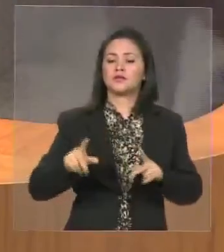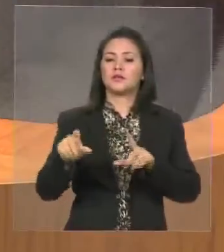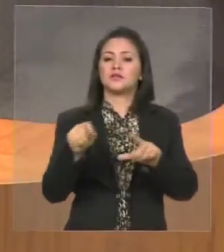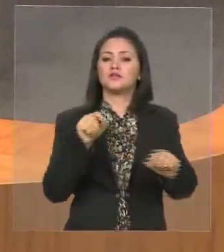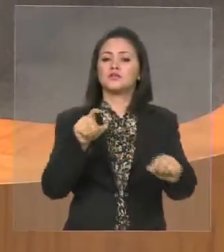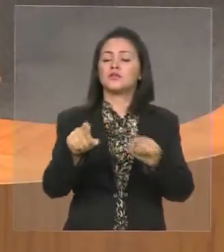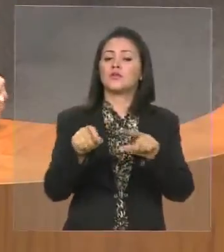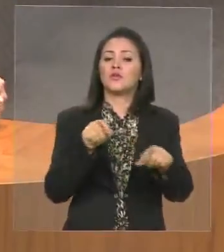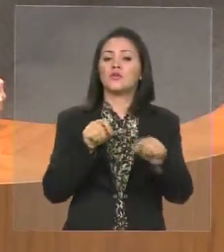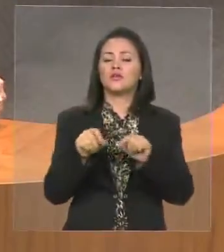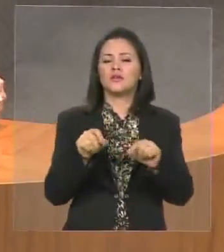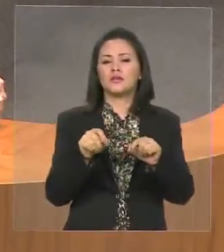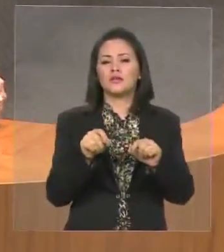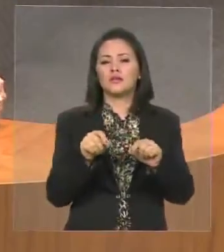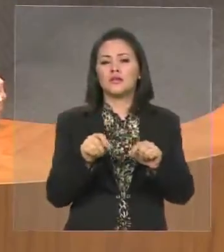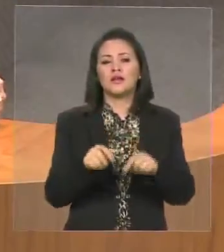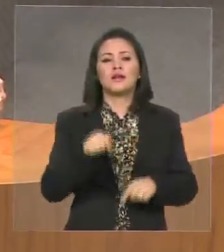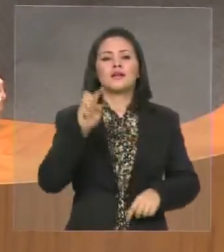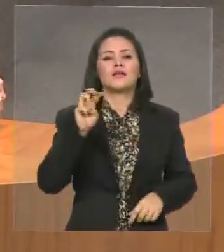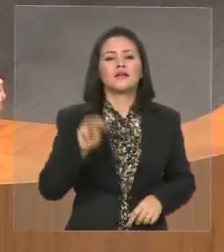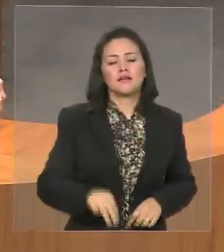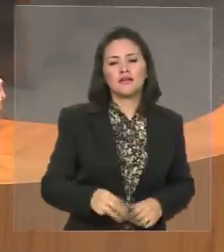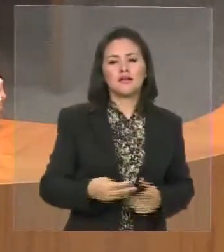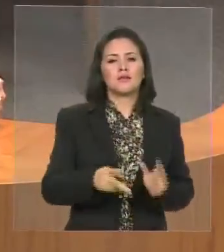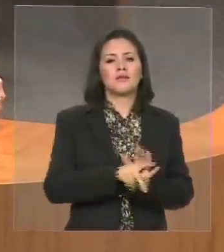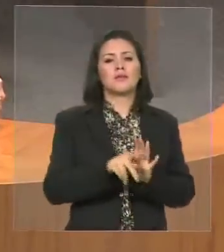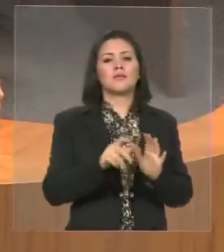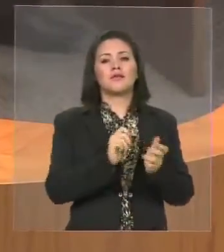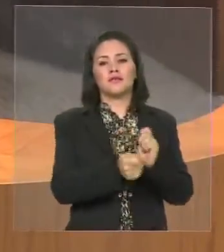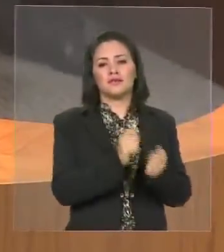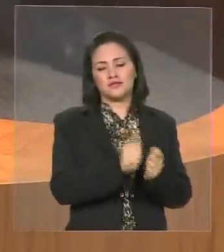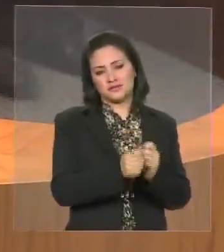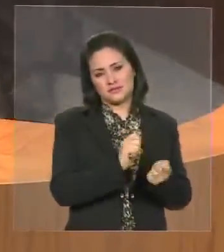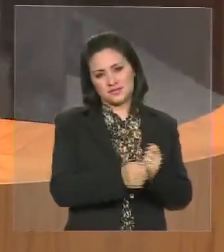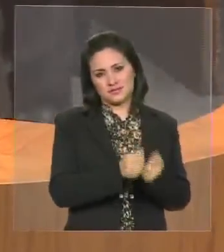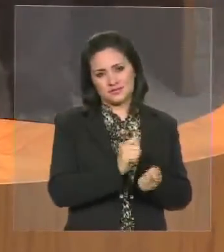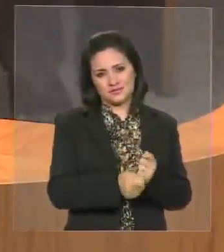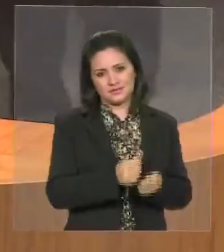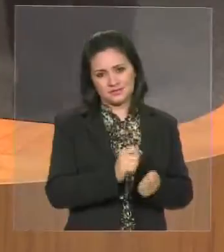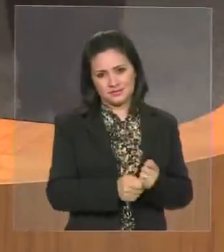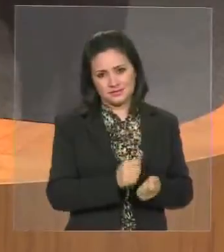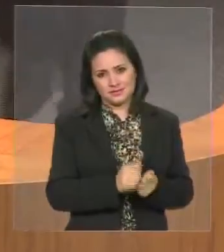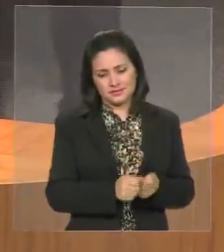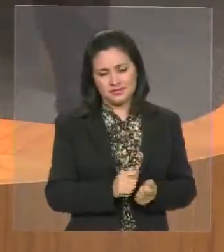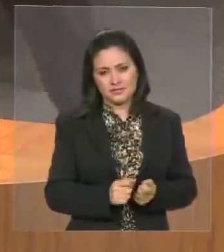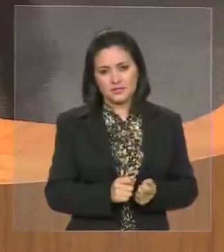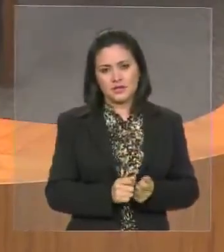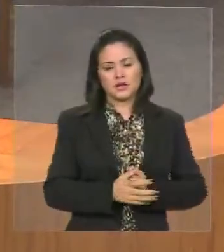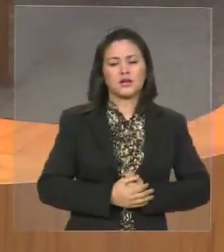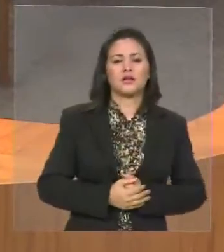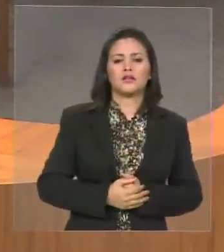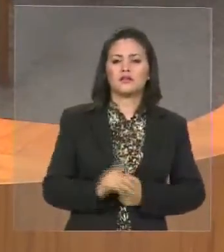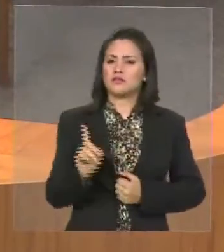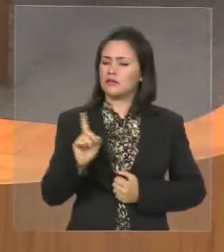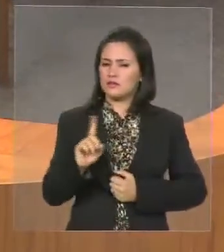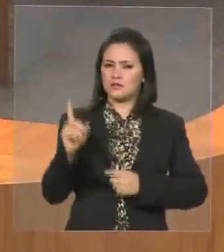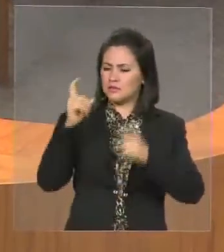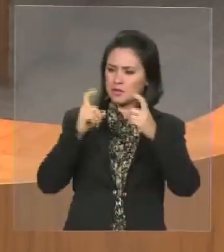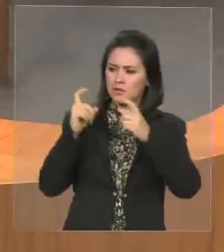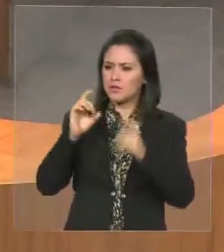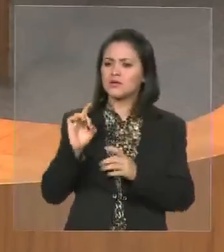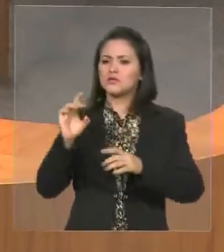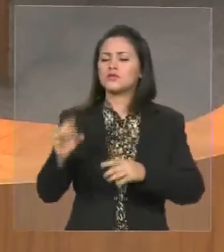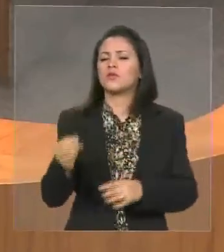mais um administrador, está escolhendo, não só vendo o lado político, mas também